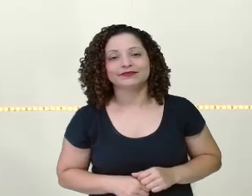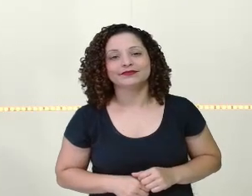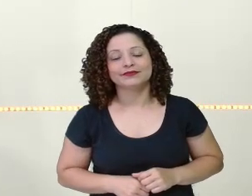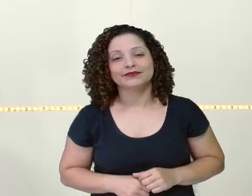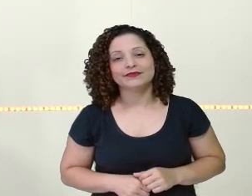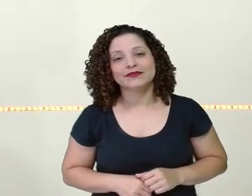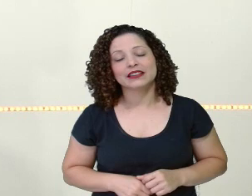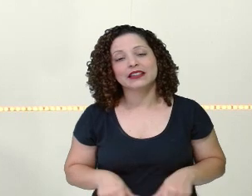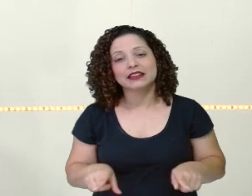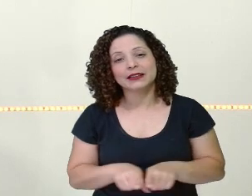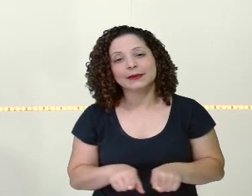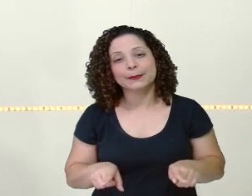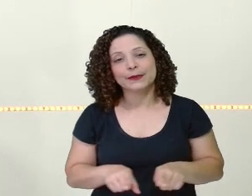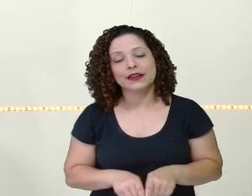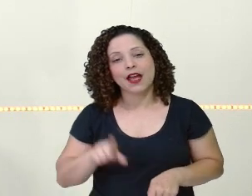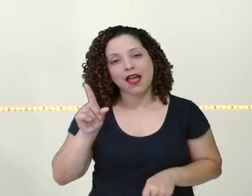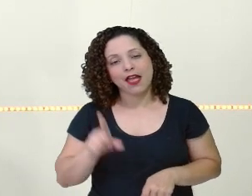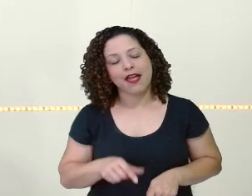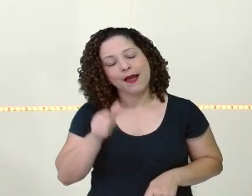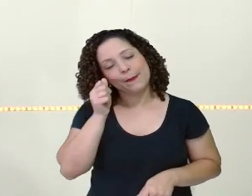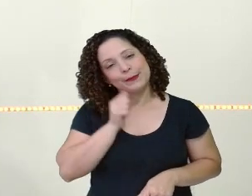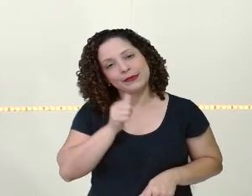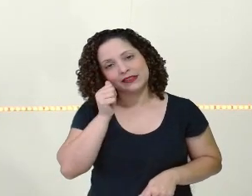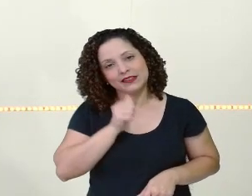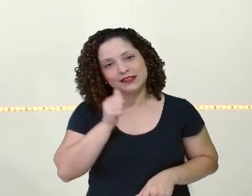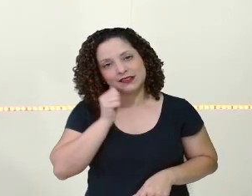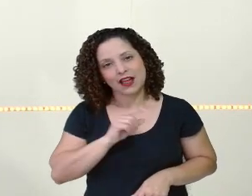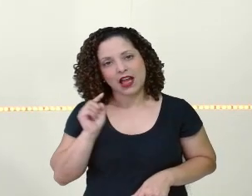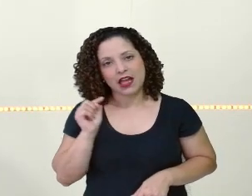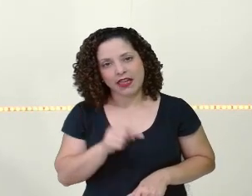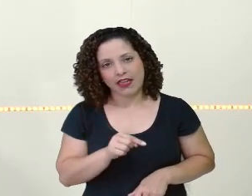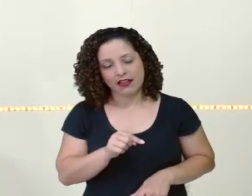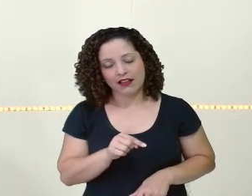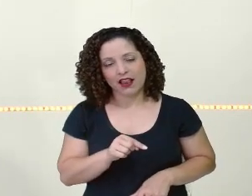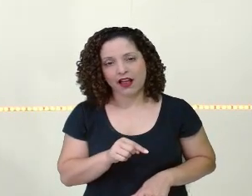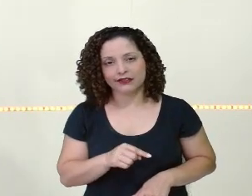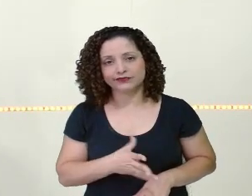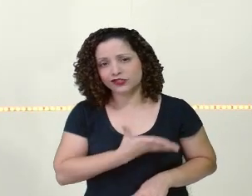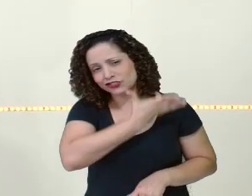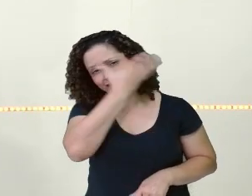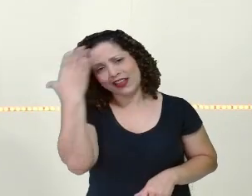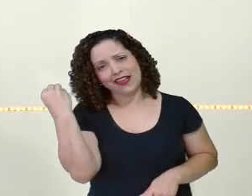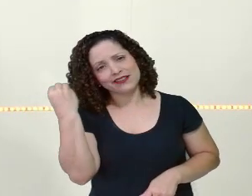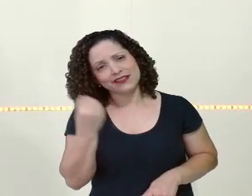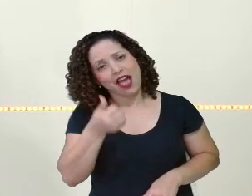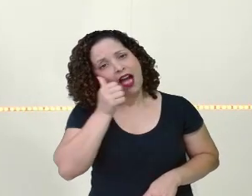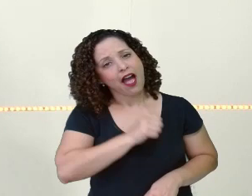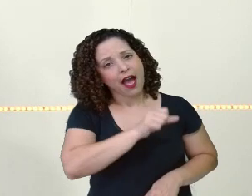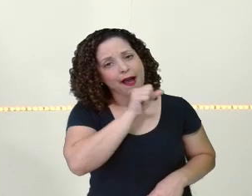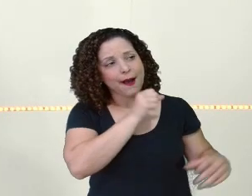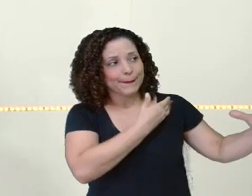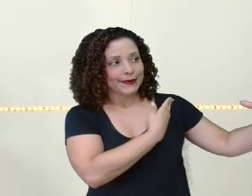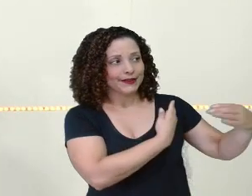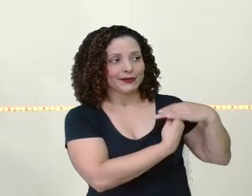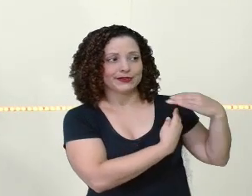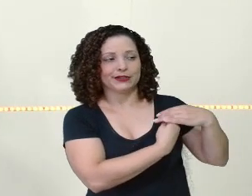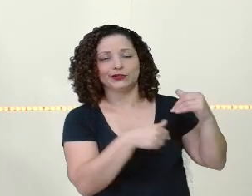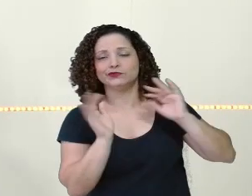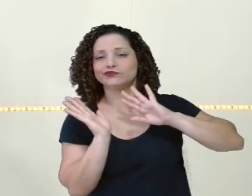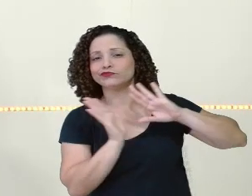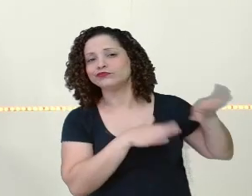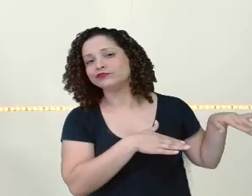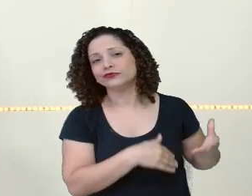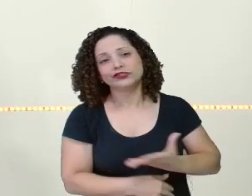E detalhe, a Chapeuzinho Vermelho não segue as orientações da mamãe, tá? Então, é uma das características.